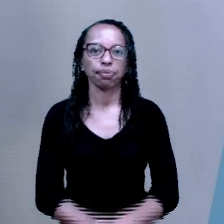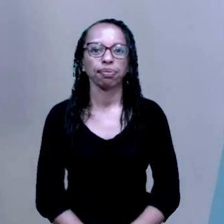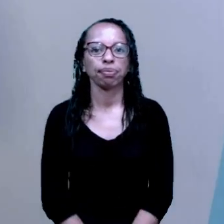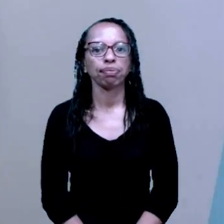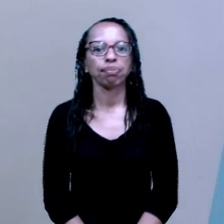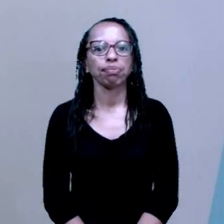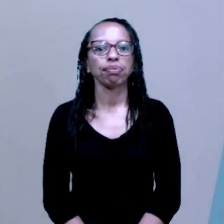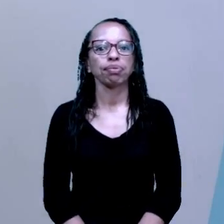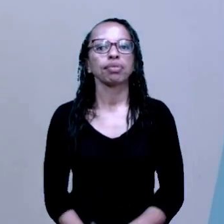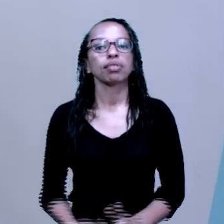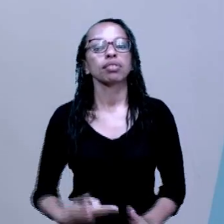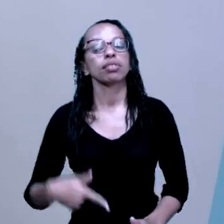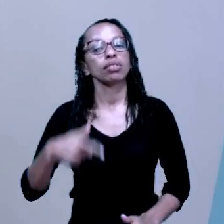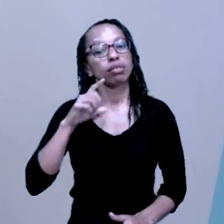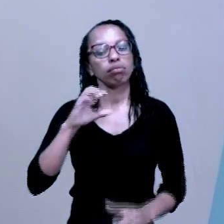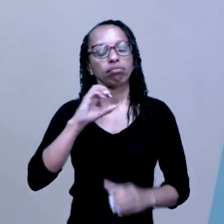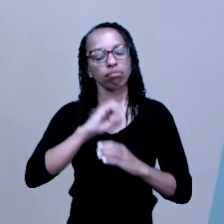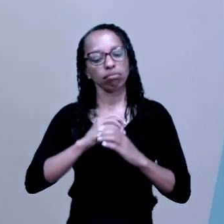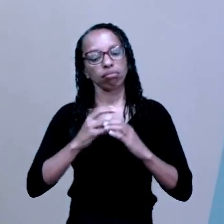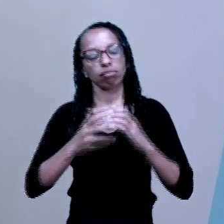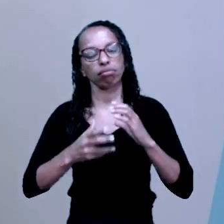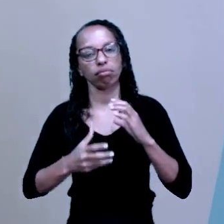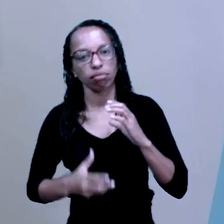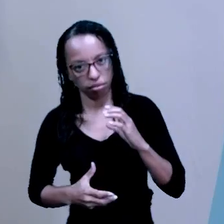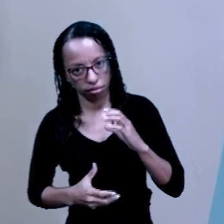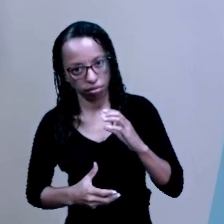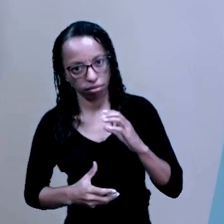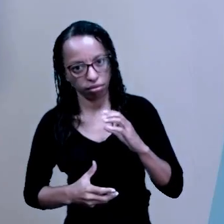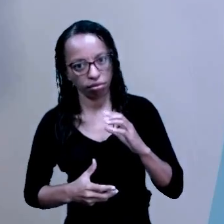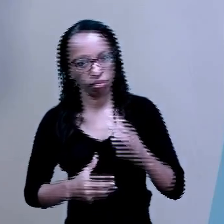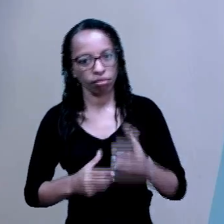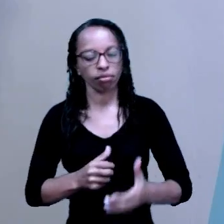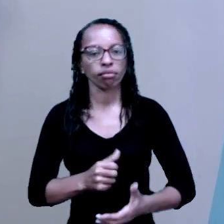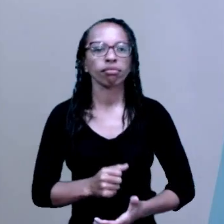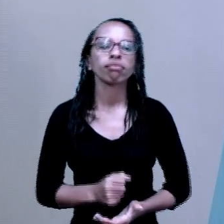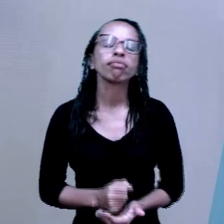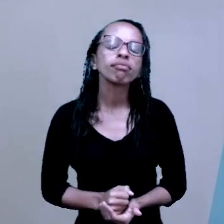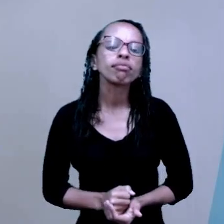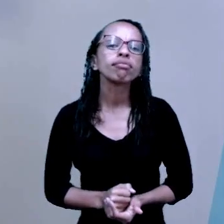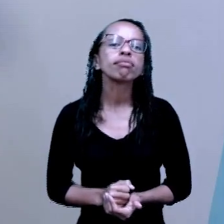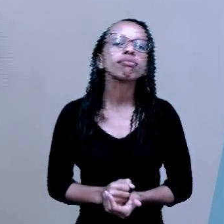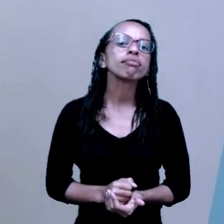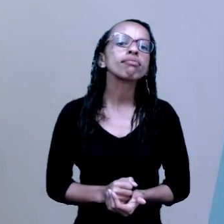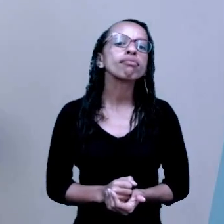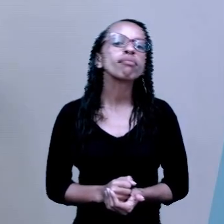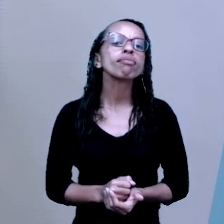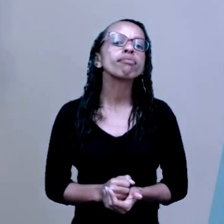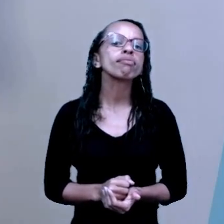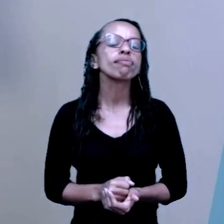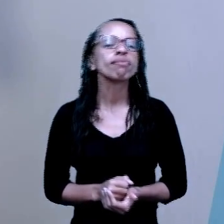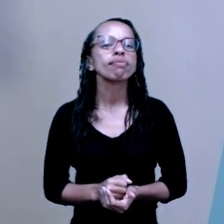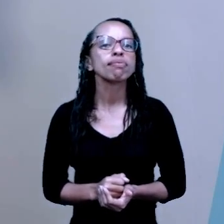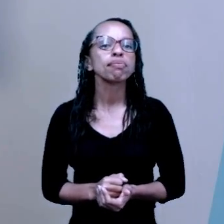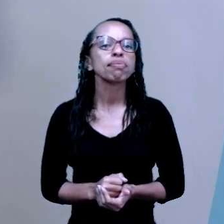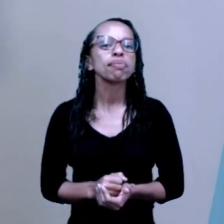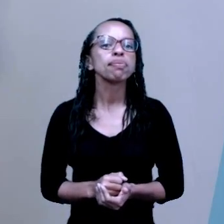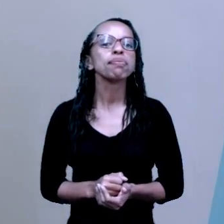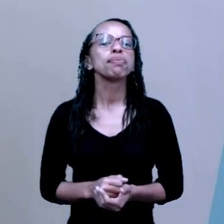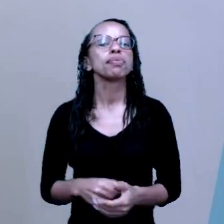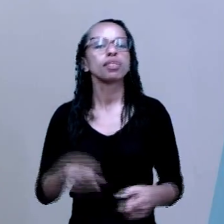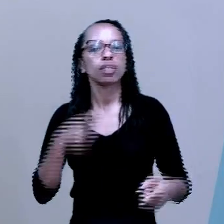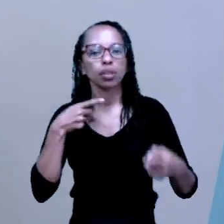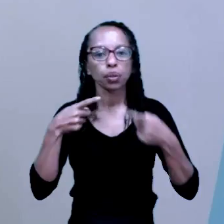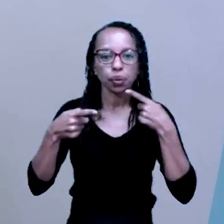Uma outra característica fundamental na charge tem a ver com algo que a gente viu no slide anterior, em que a gente